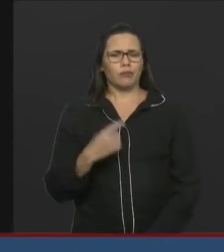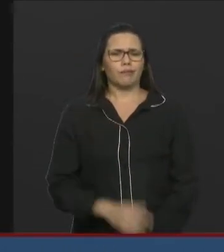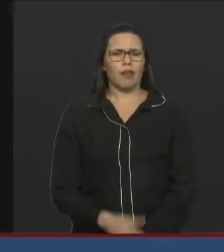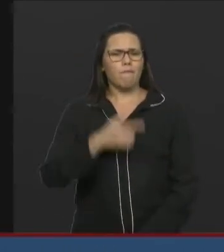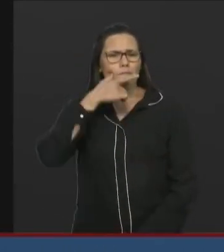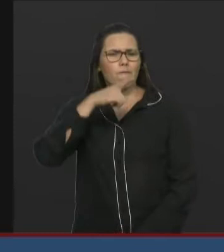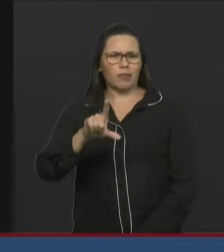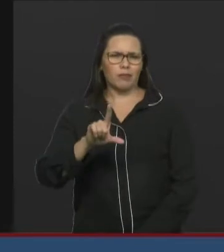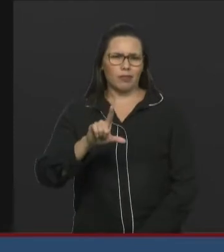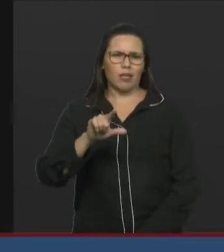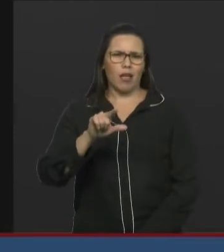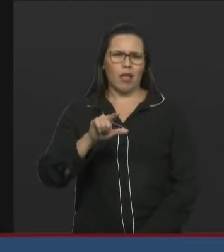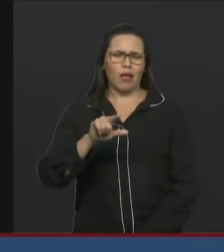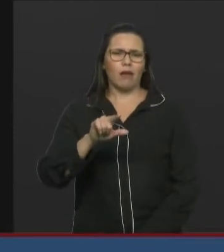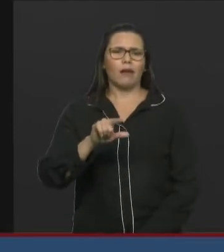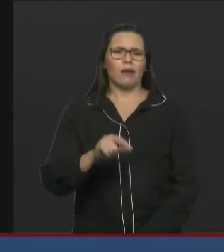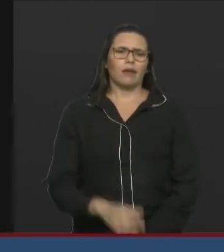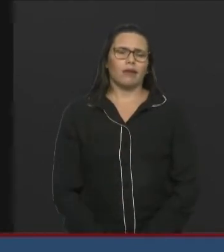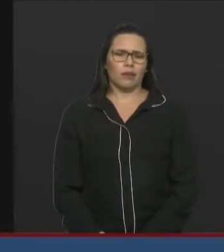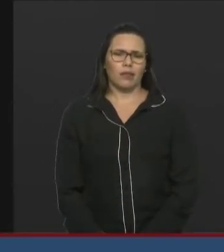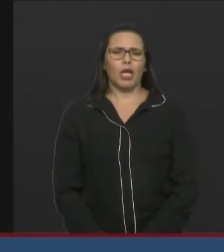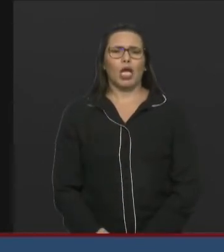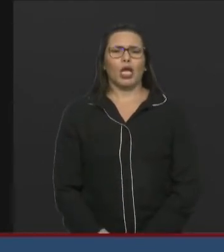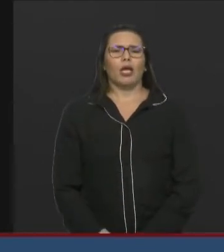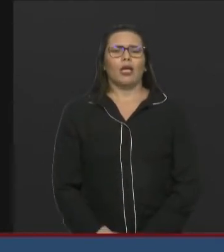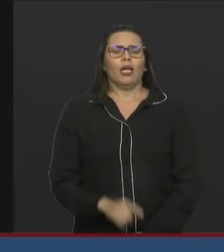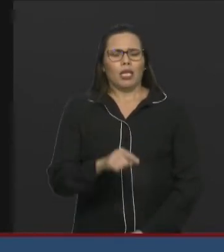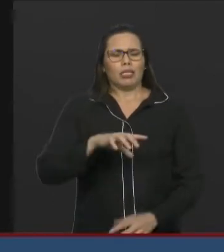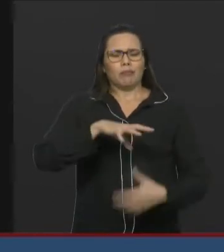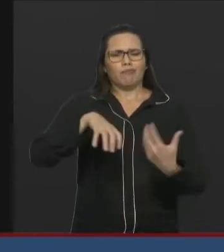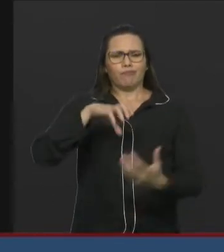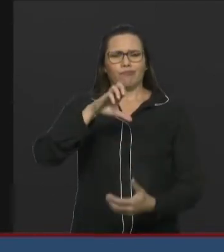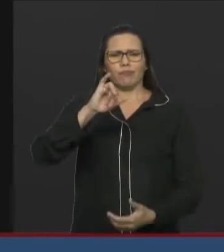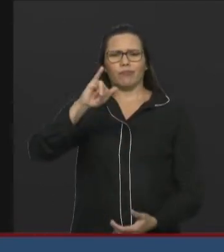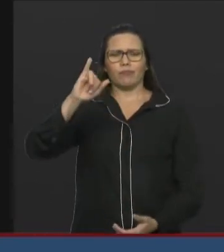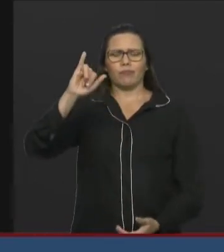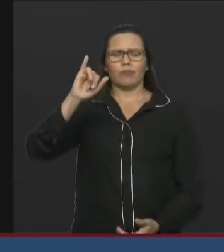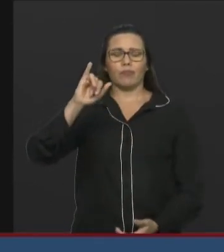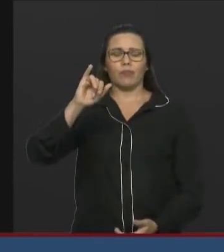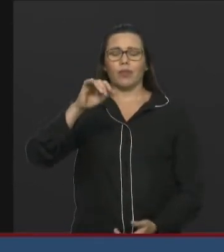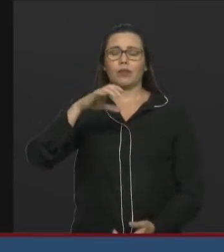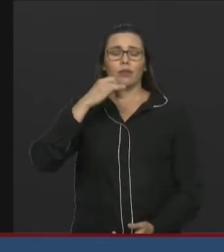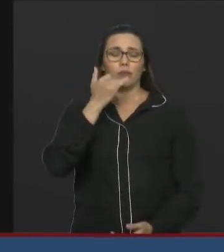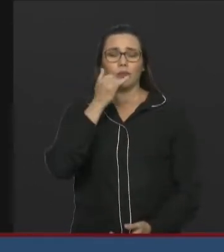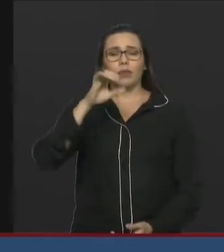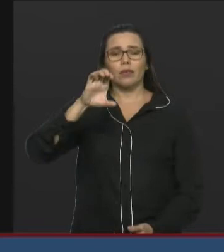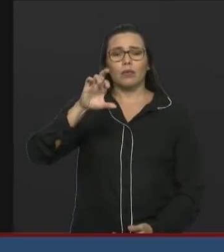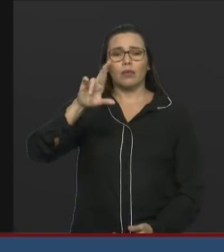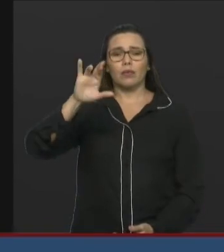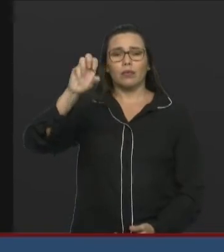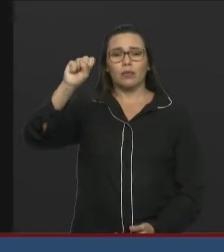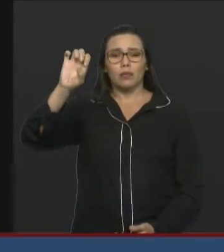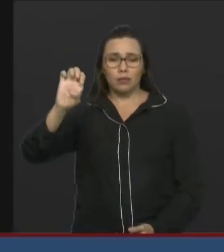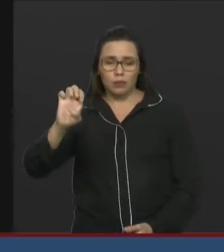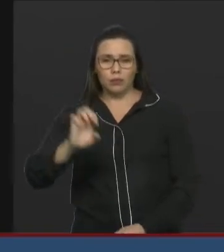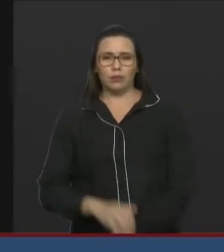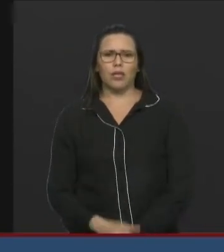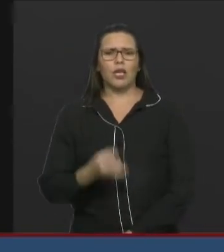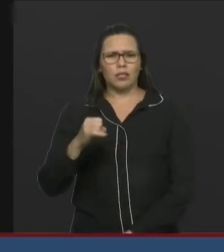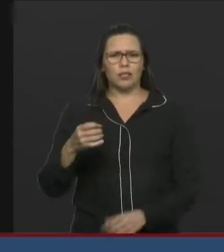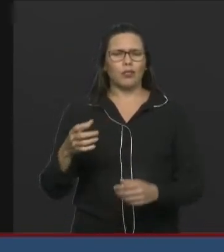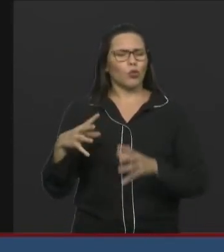de empobrecimento possível. As pessoas sairão muito mais pobres ao final desta crise. A economia sairá